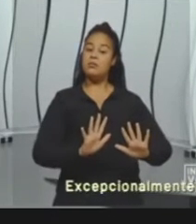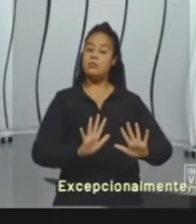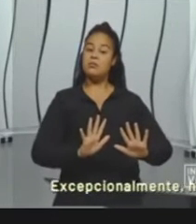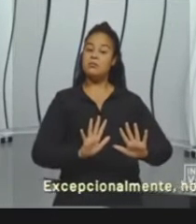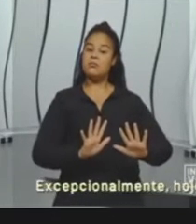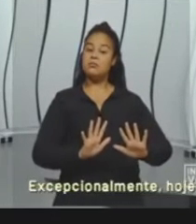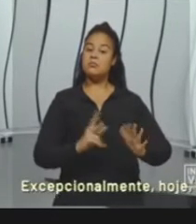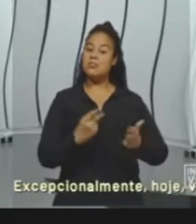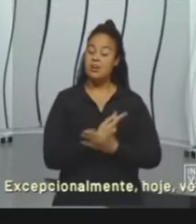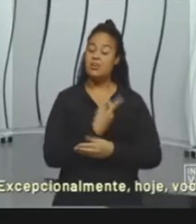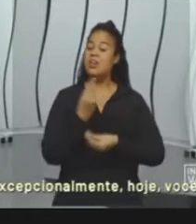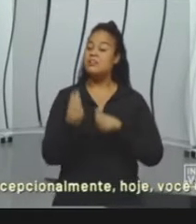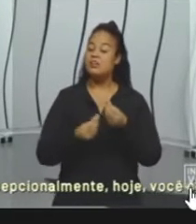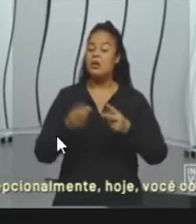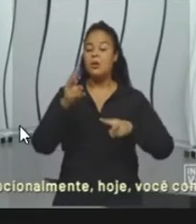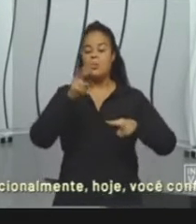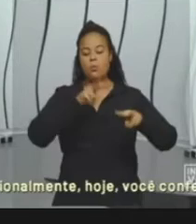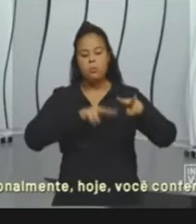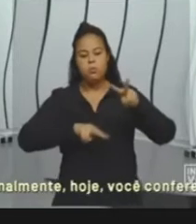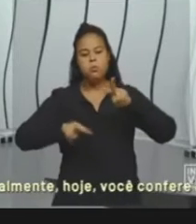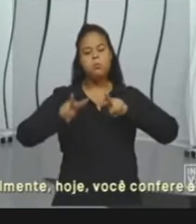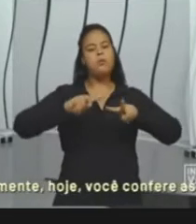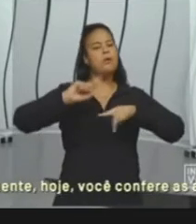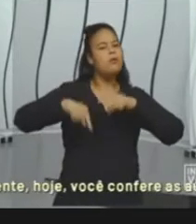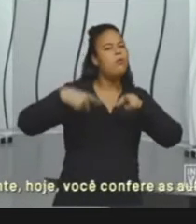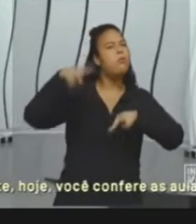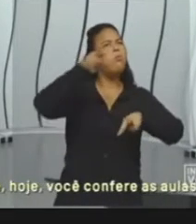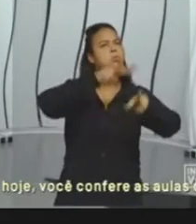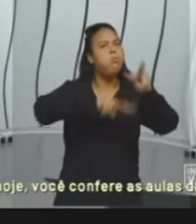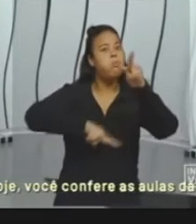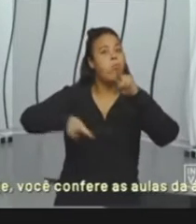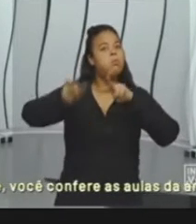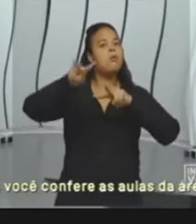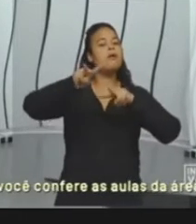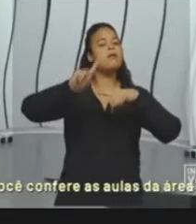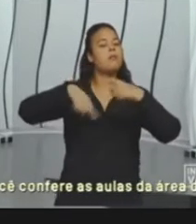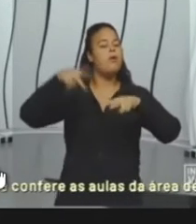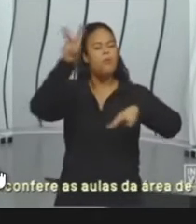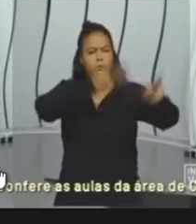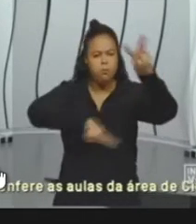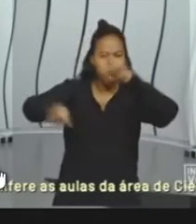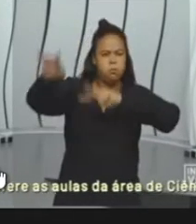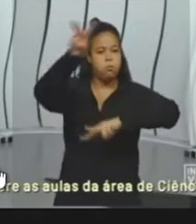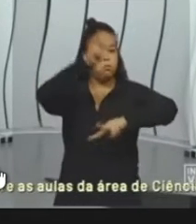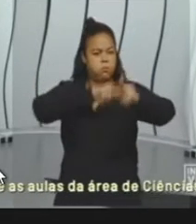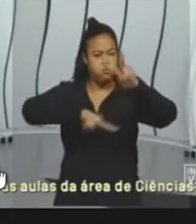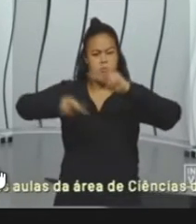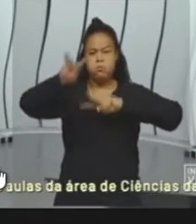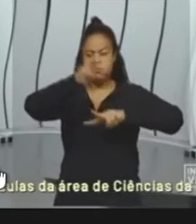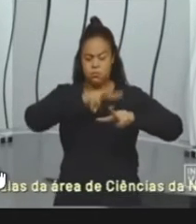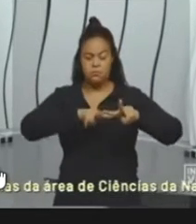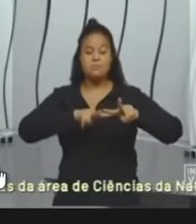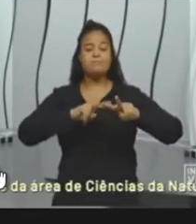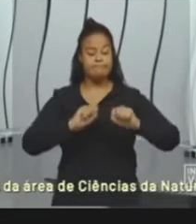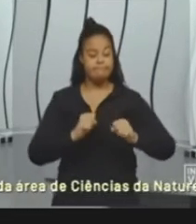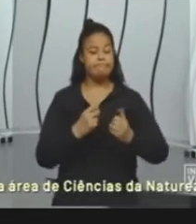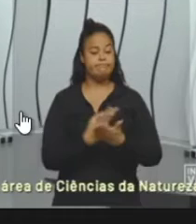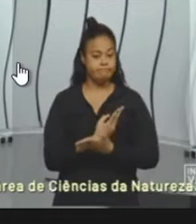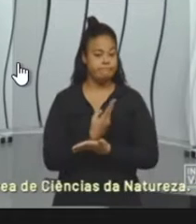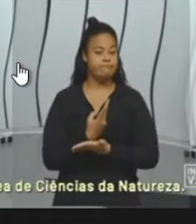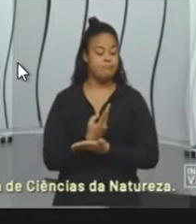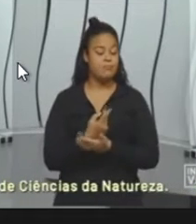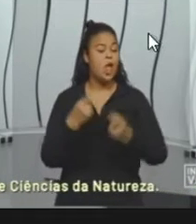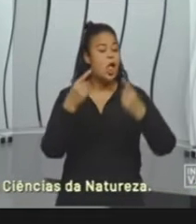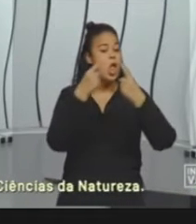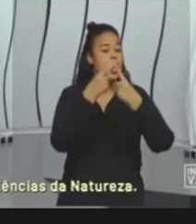Não é assim que acontece. Então, existe uma inconstância dos ventos. Tanto é que esse tipo de energia,